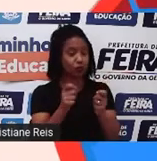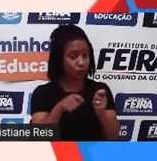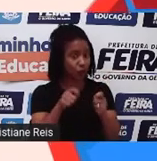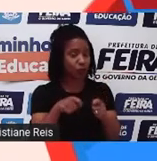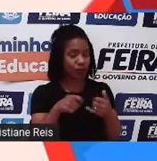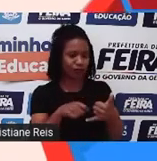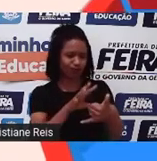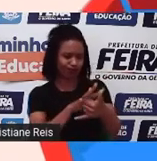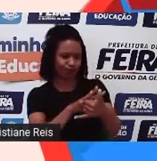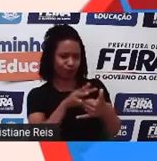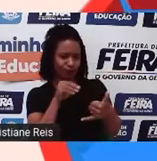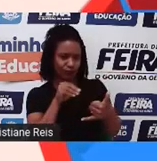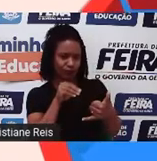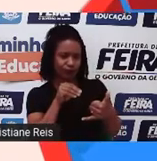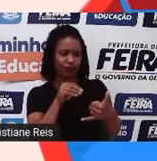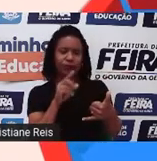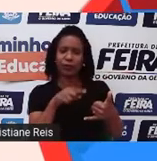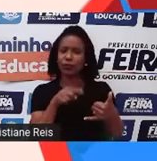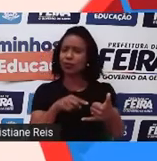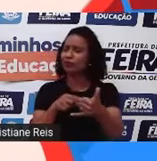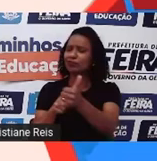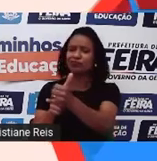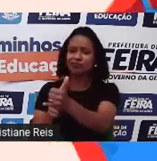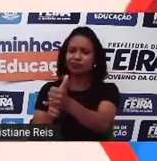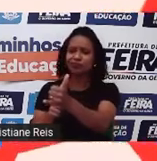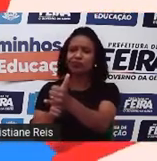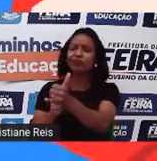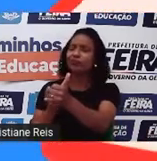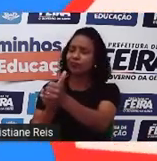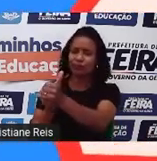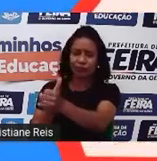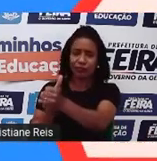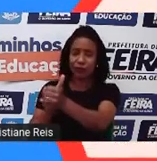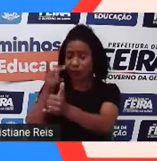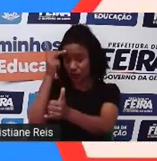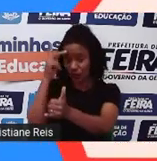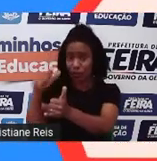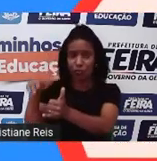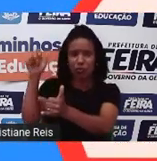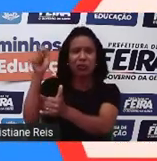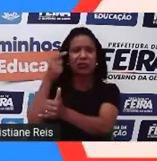e depois conversar com um adulto que você confia.